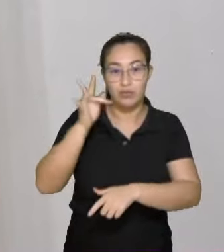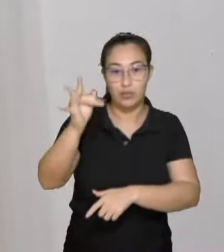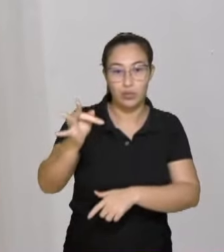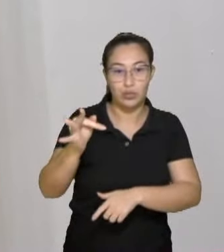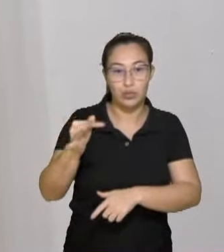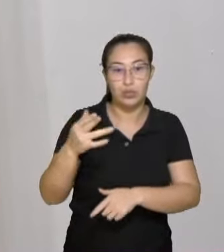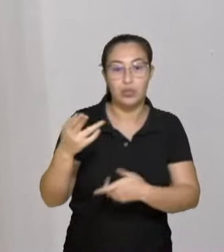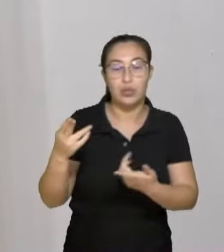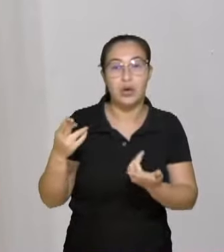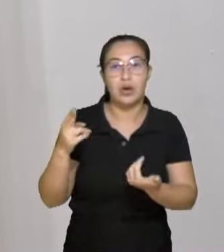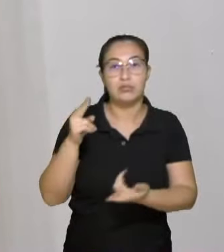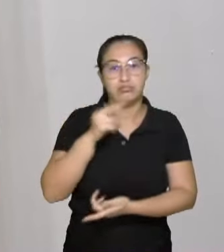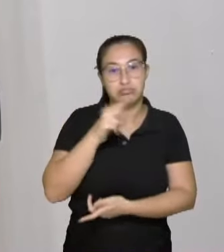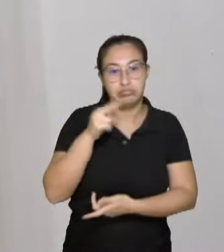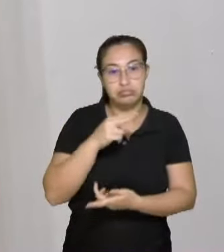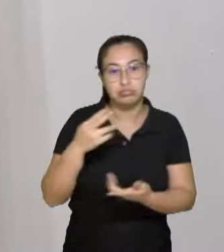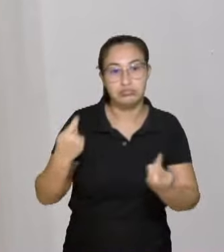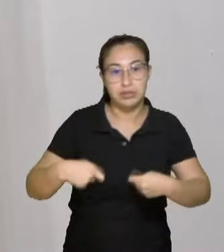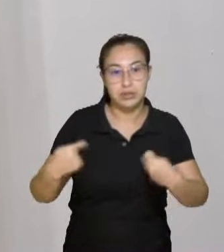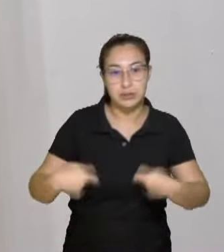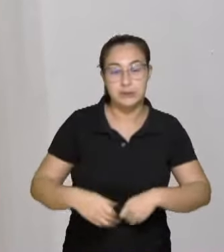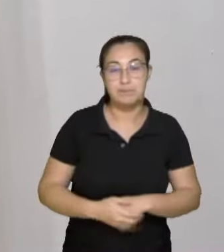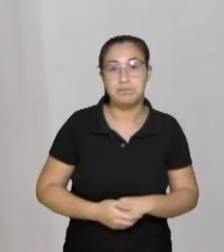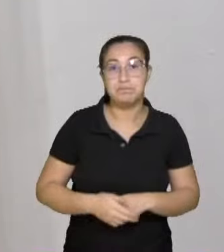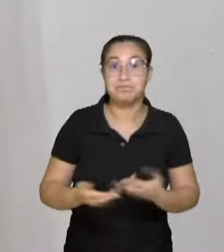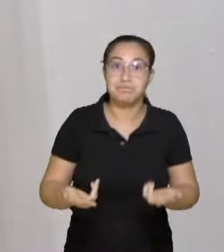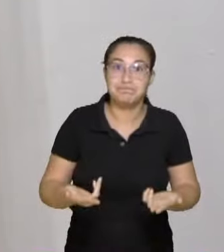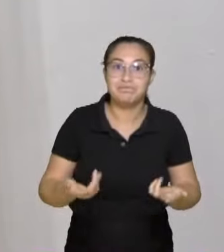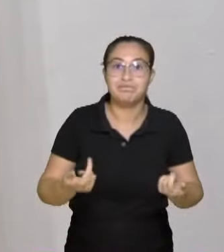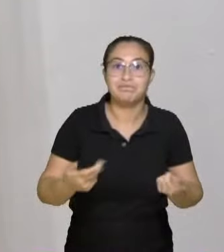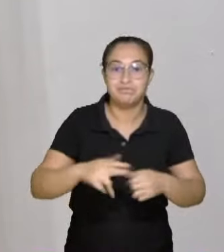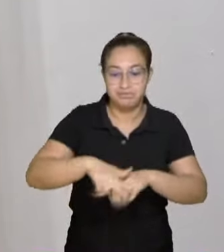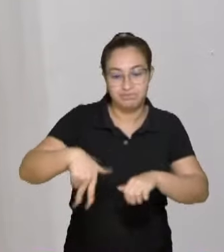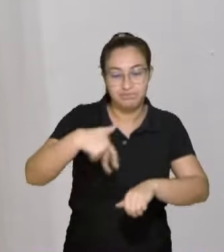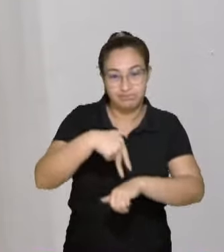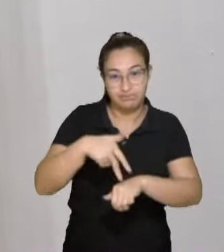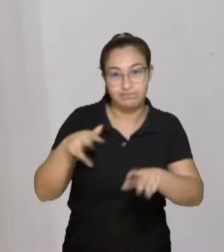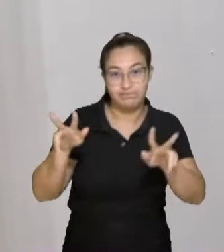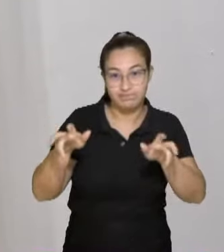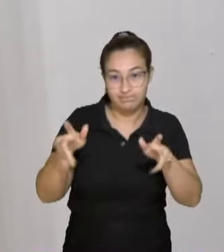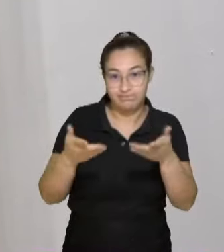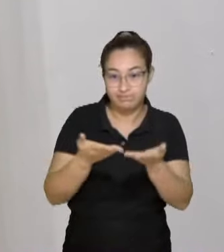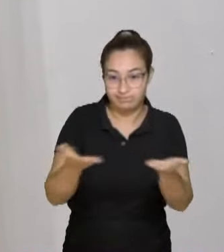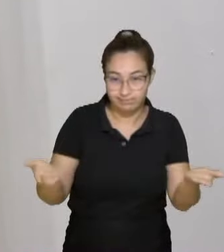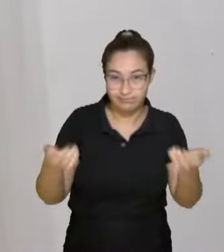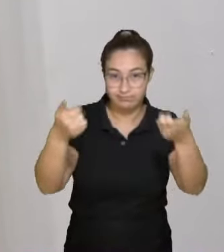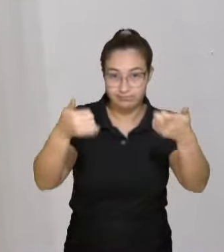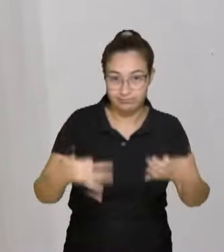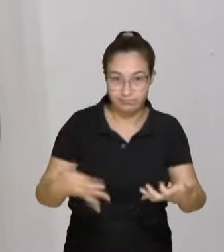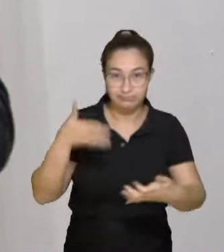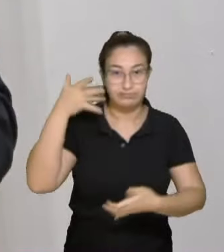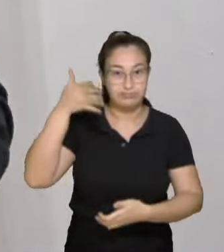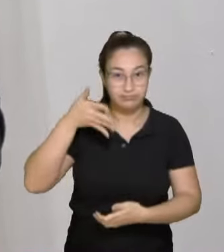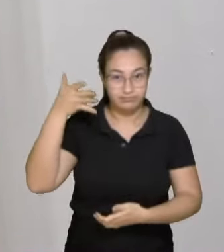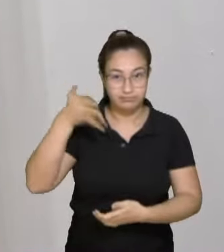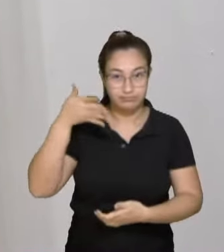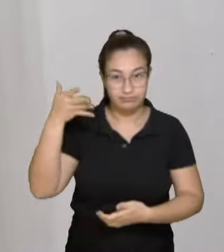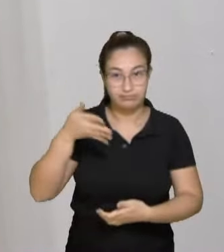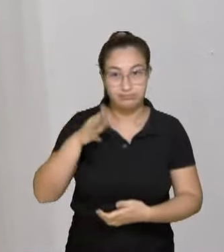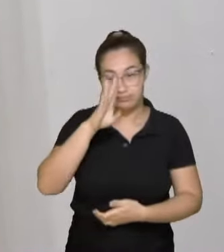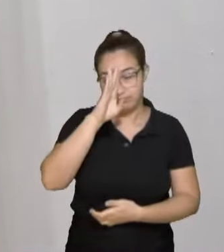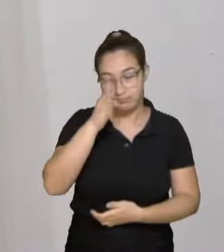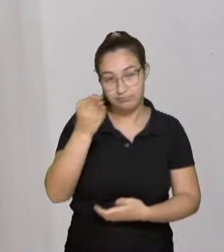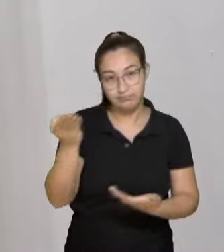que é necessária. Por isso que a gente usa a tribuna de hoje, para colocar para toda a população catarinense, principalmente para